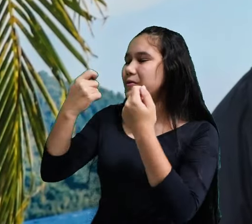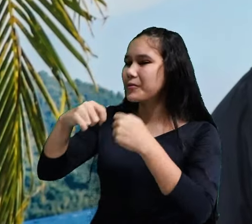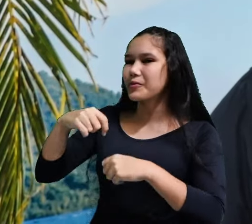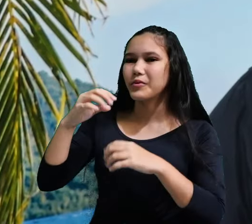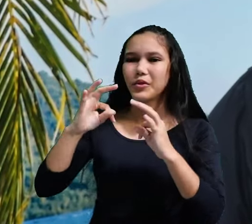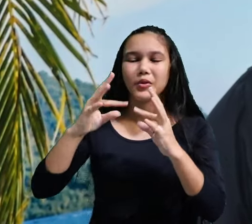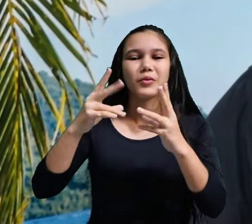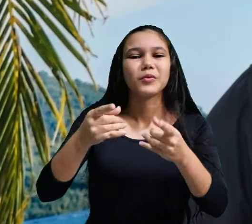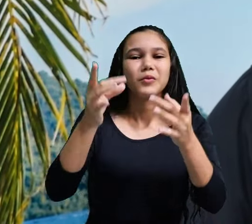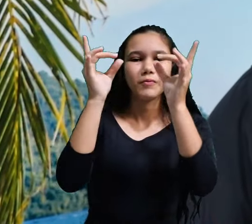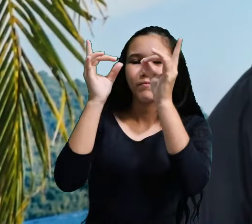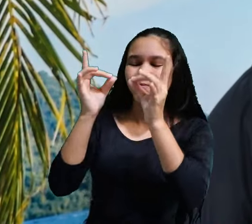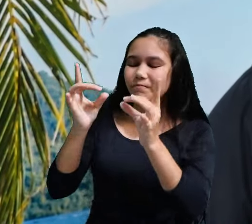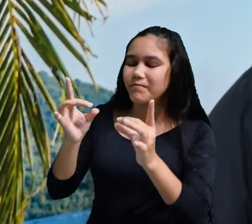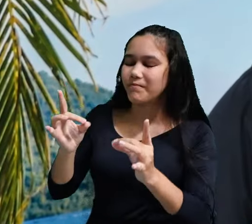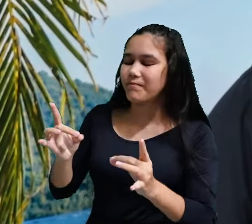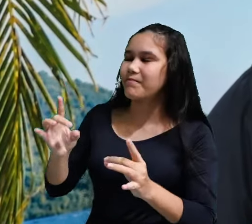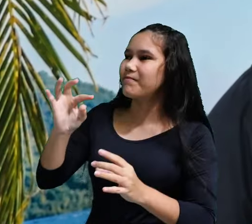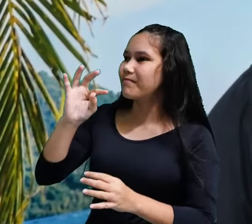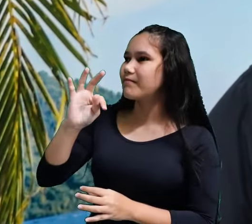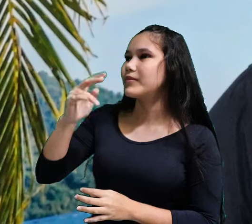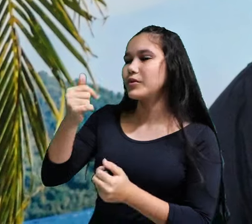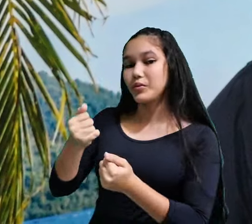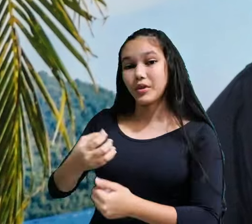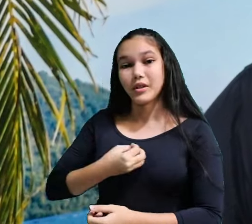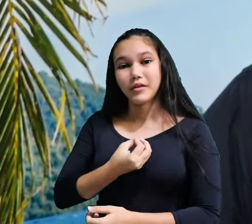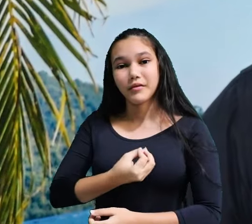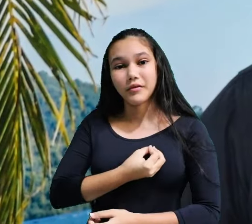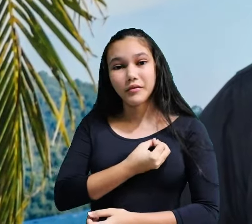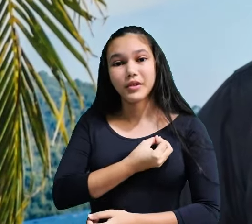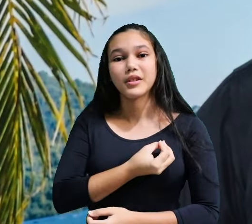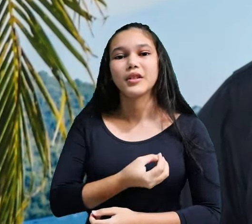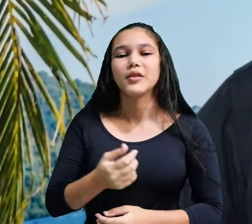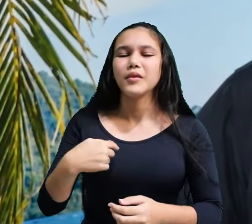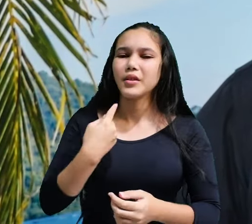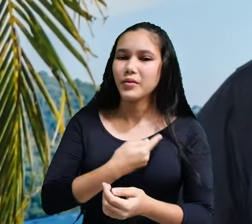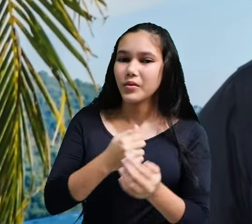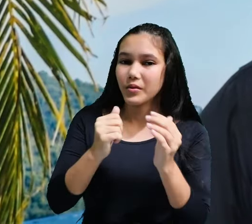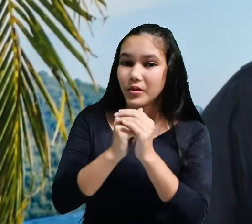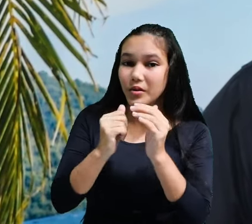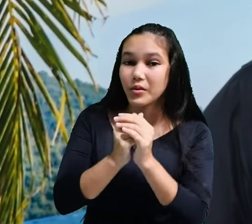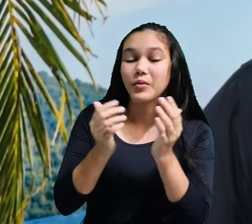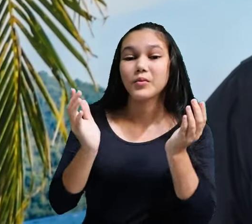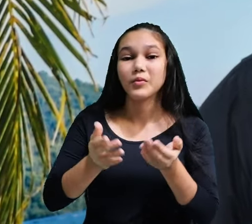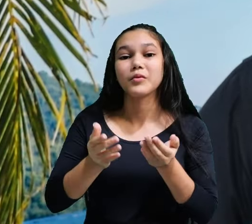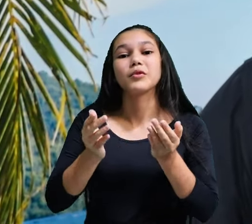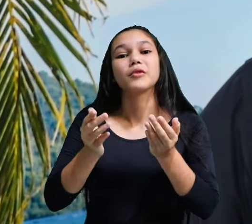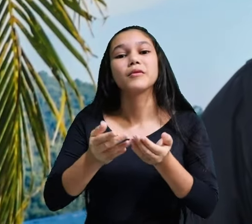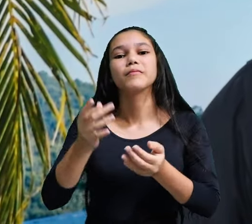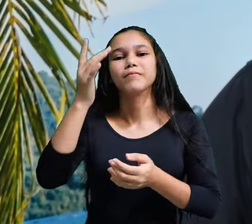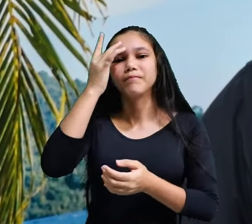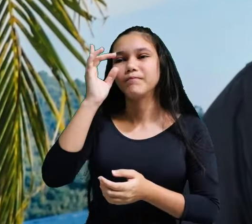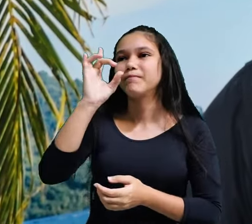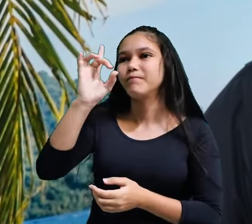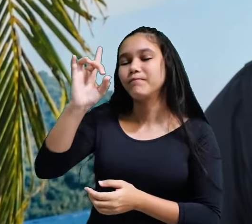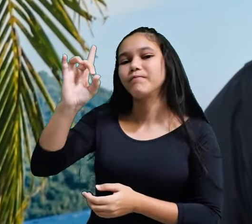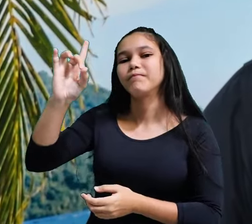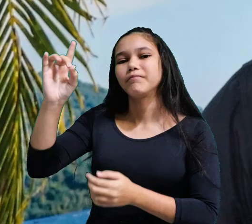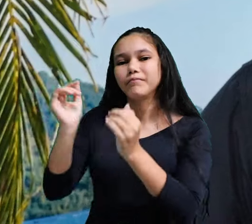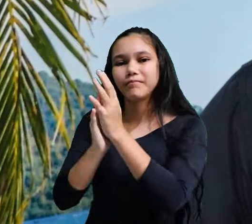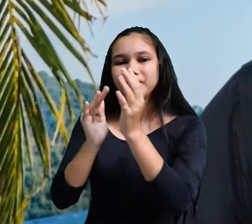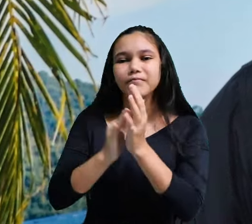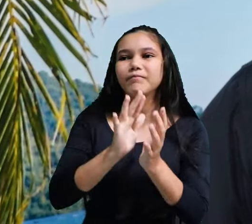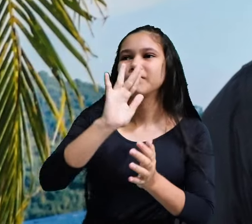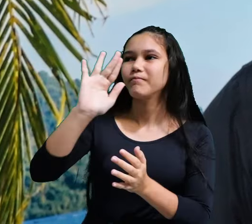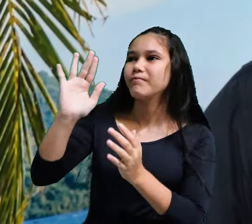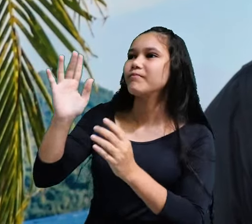passa na sua vida ao Todo-Poderoso. Que a nossa oração hoje seja Pai, louvo o